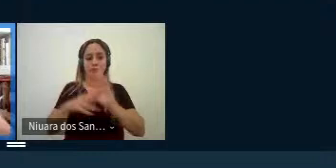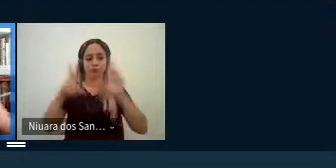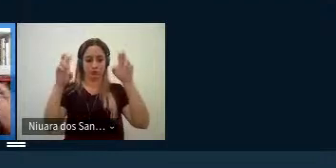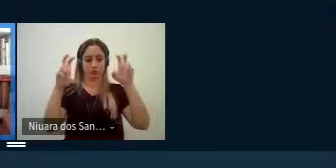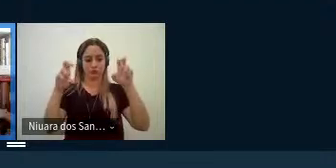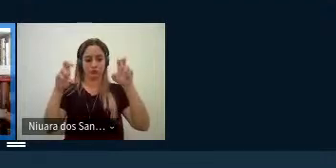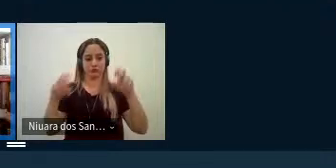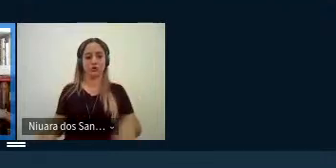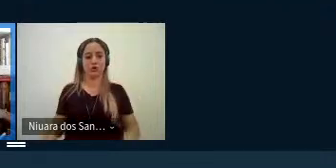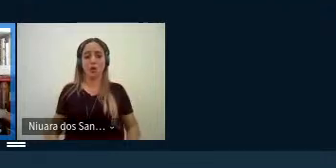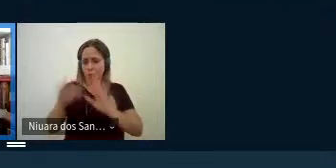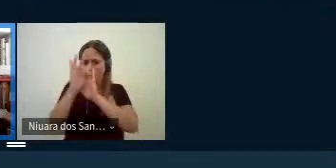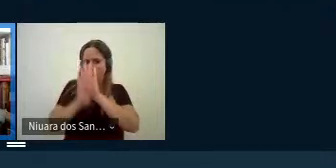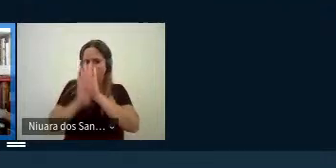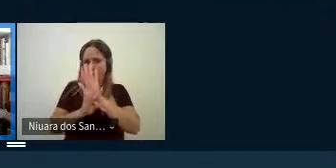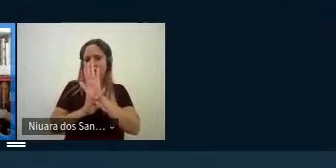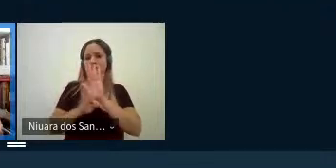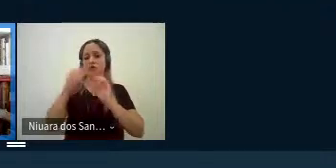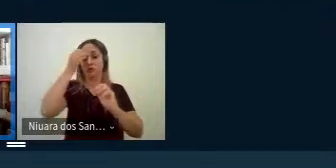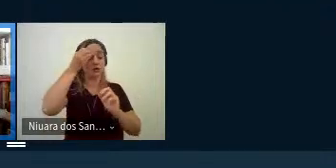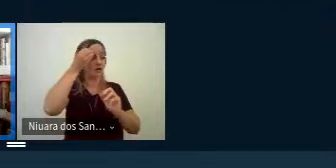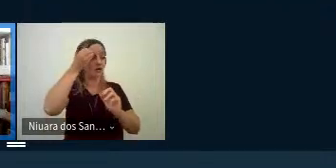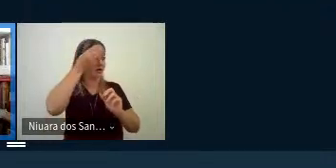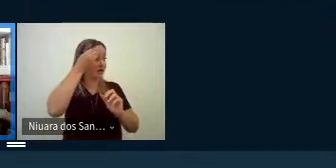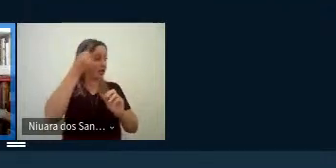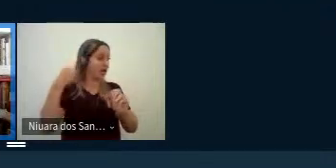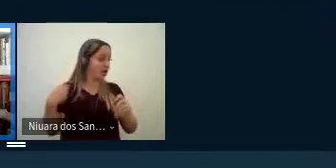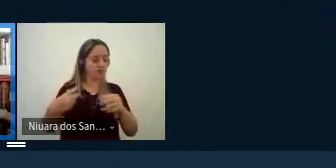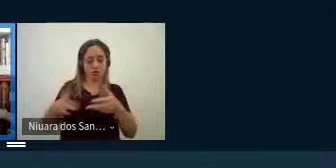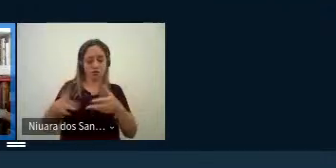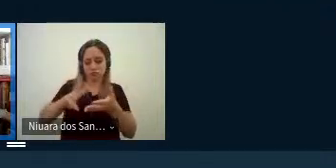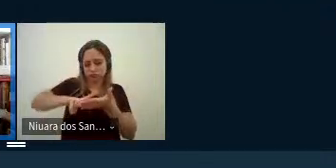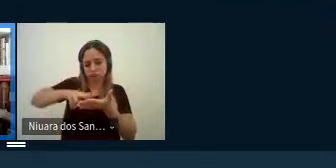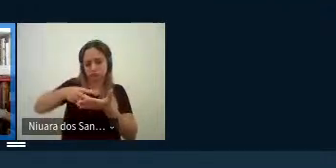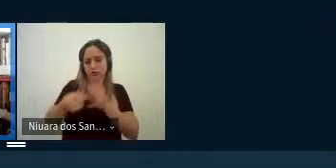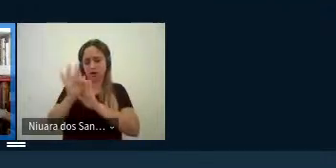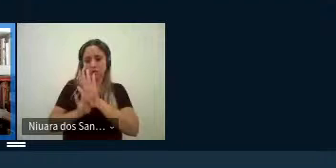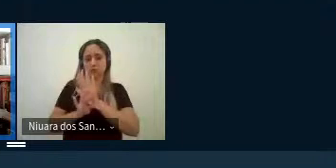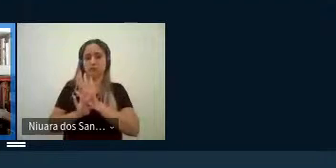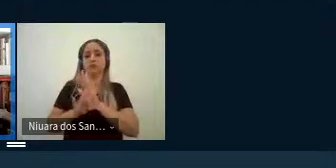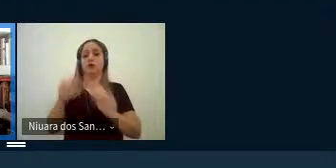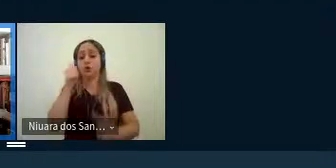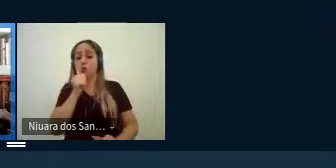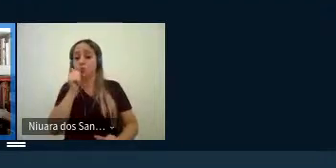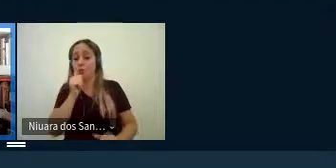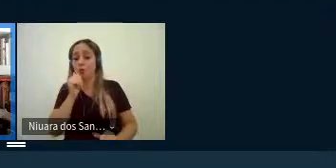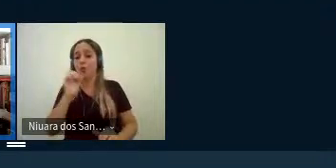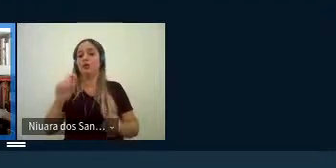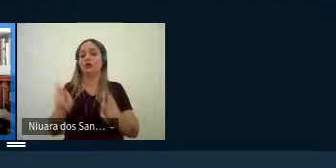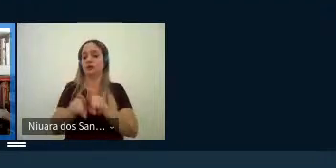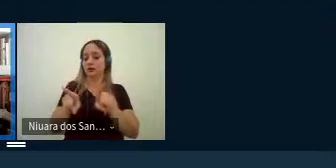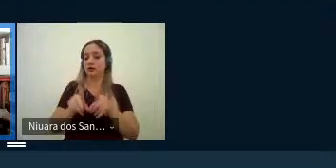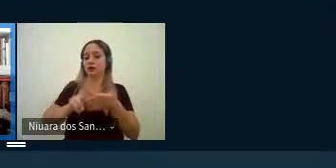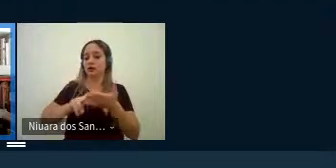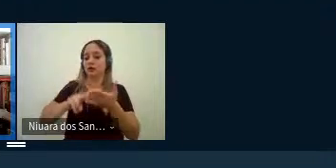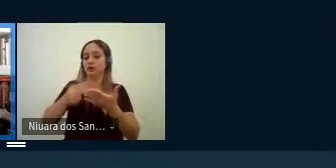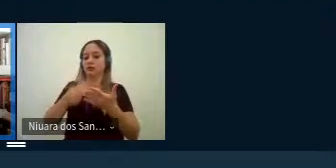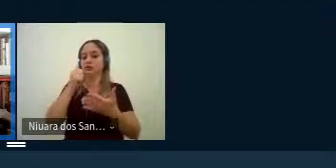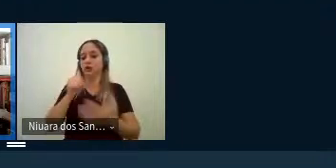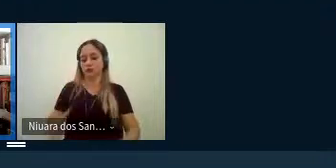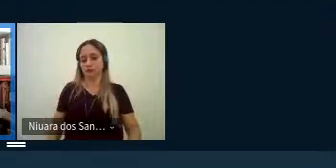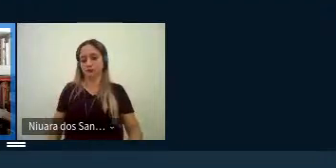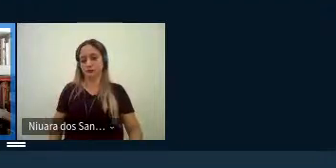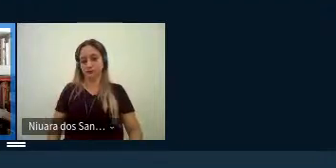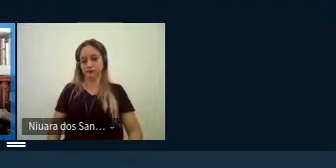essa visibilidade a invisibilidade relacionada aos textos traduzidos de mulheres e de tradutoras né bom